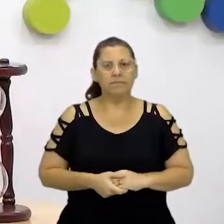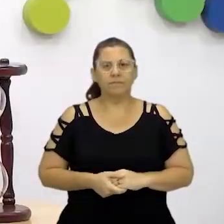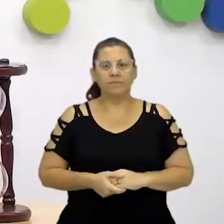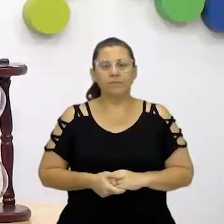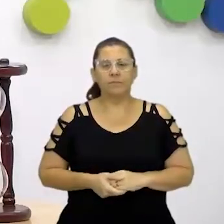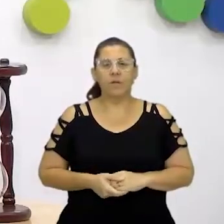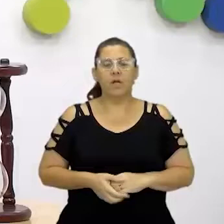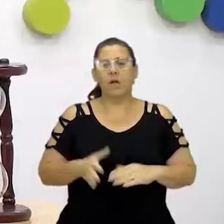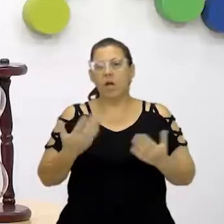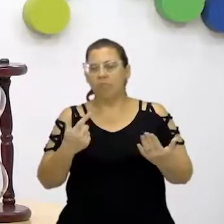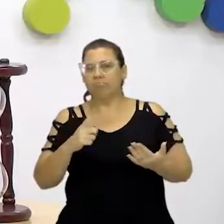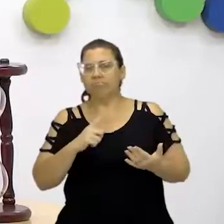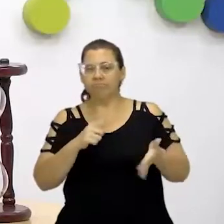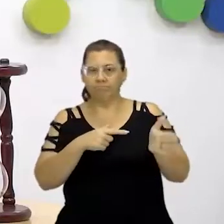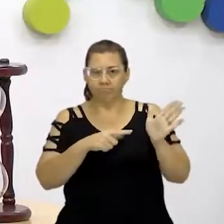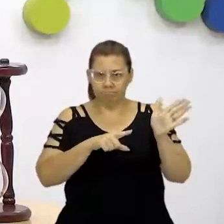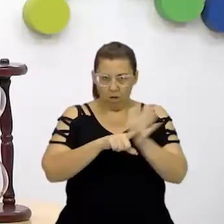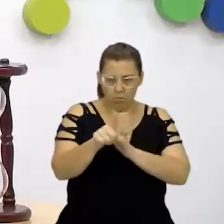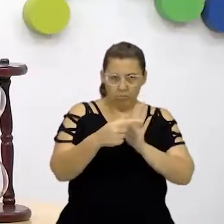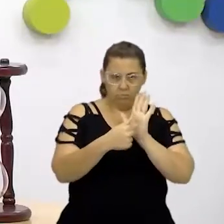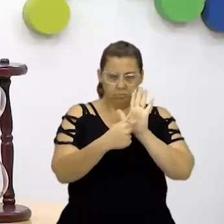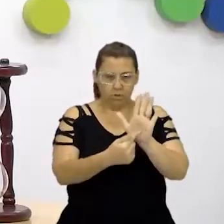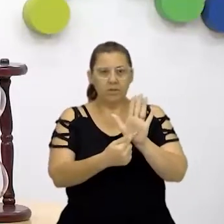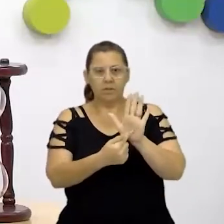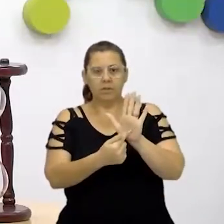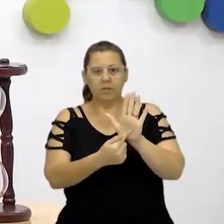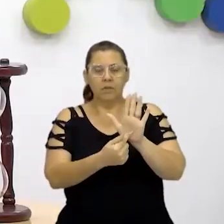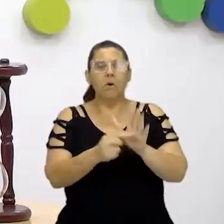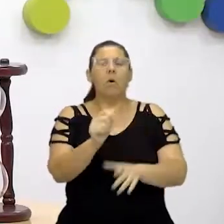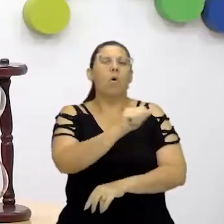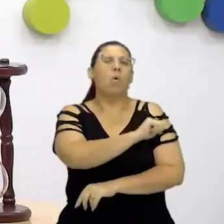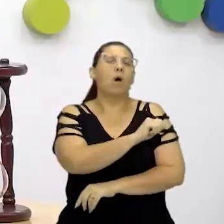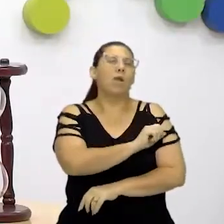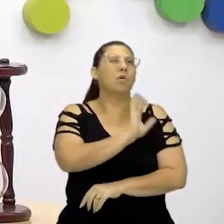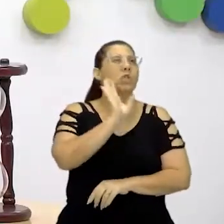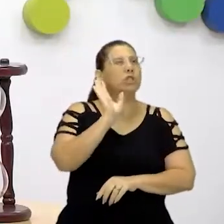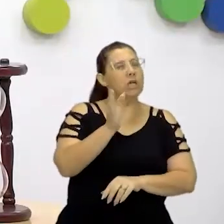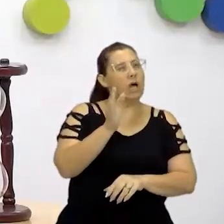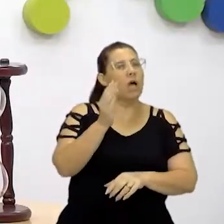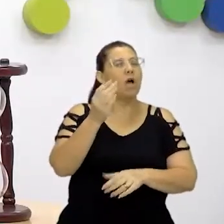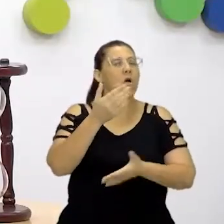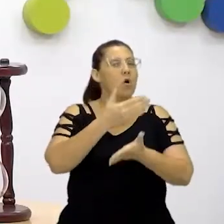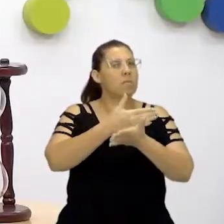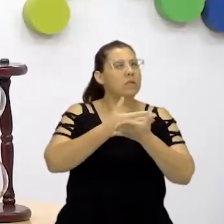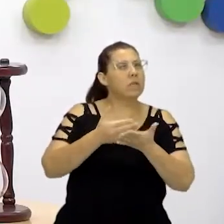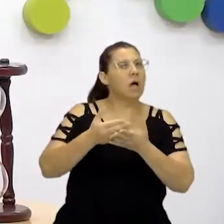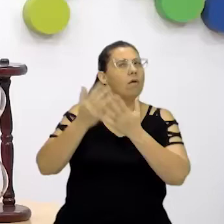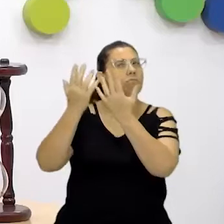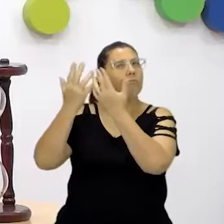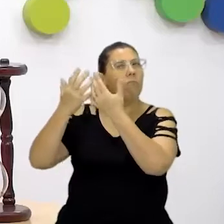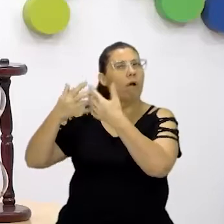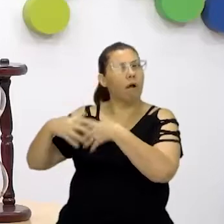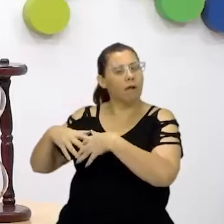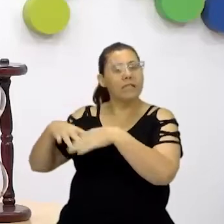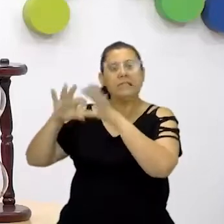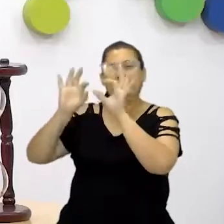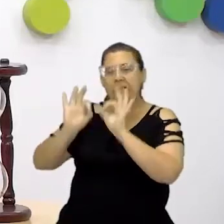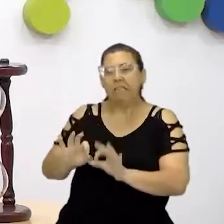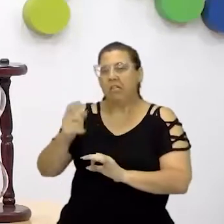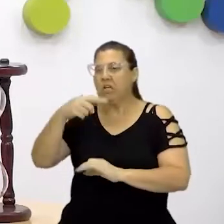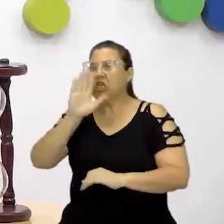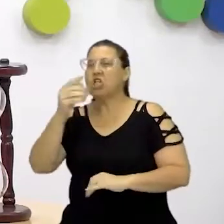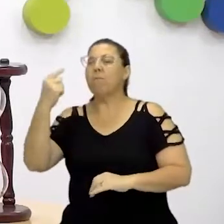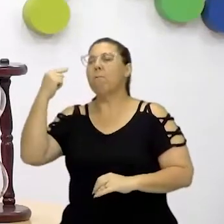Eu deixei uma questão aqui, professor Kleber, para que o nosso aluno já comece a ter essa reflexão. Eu tenho certeza que eles já